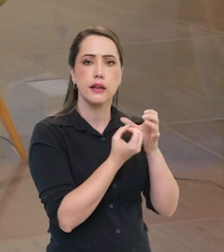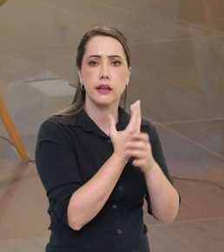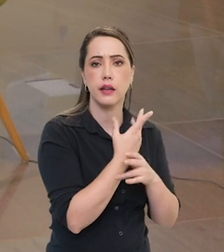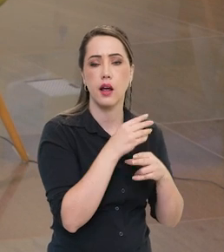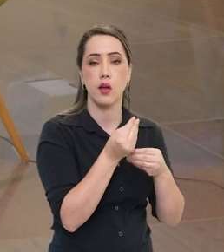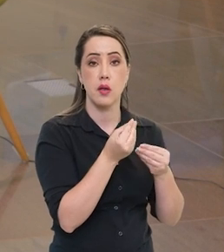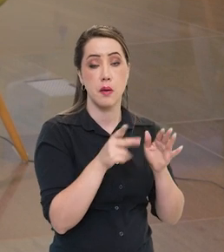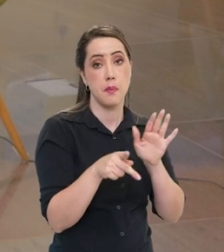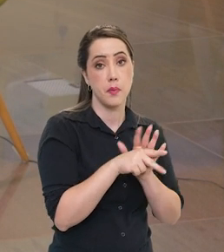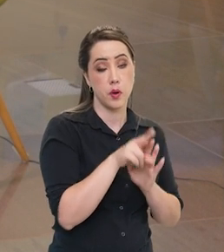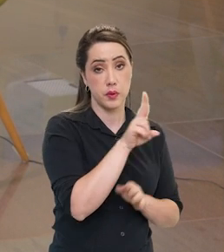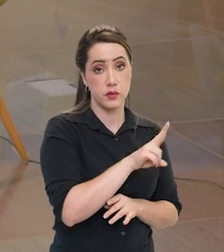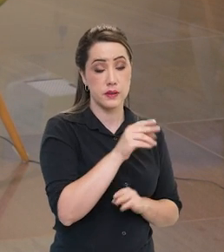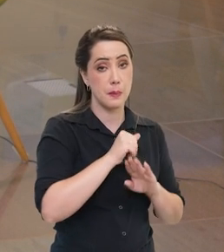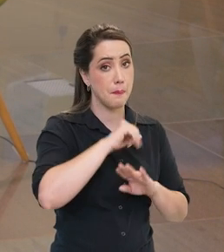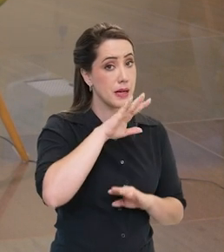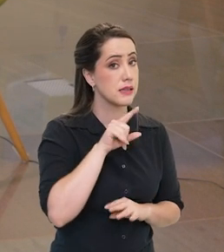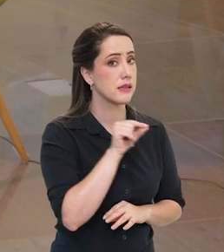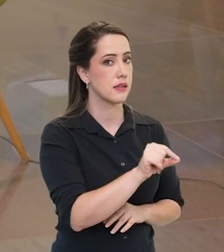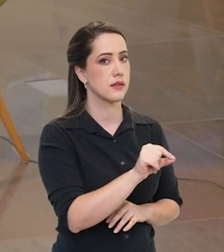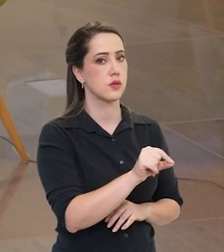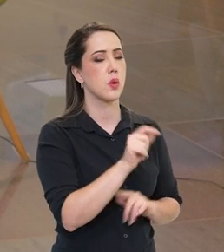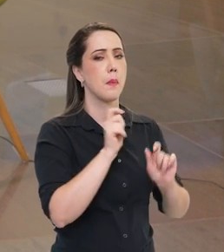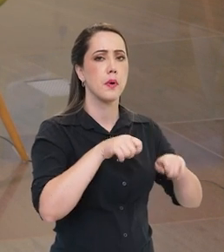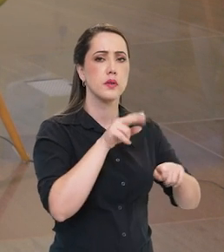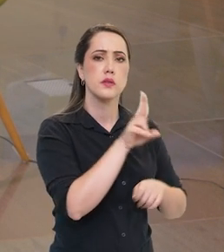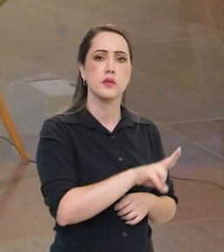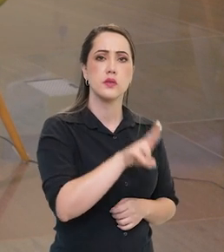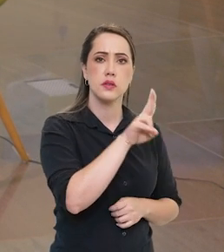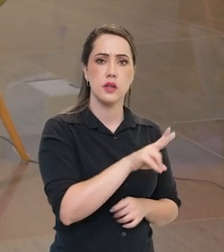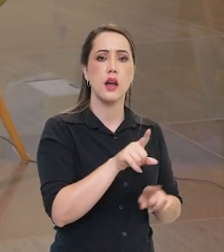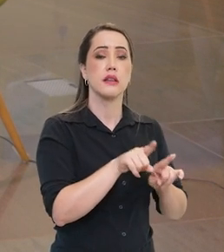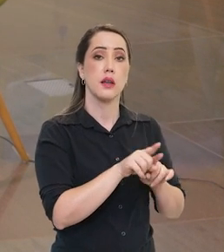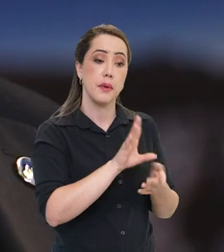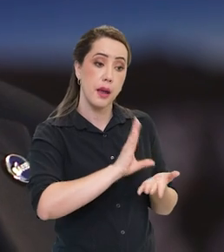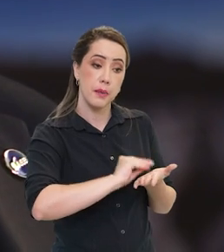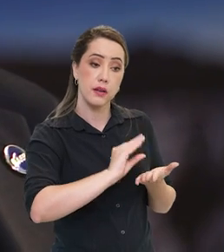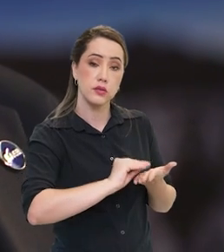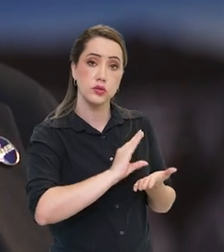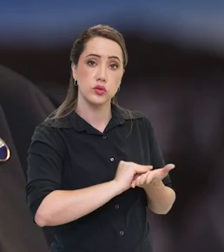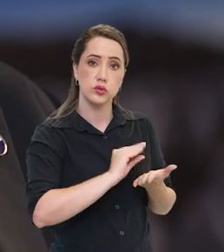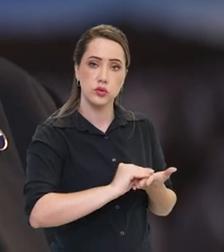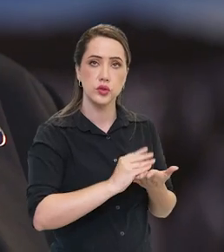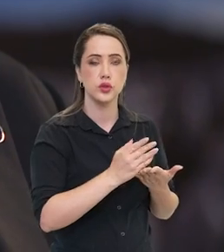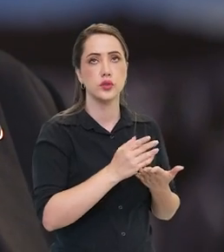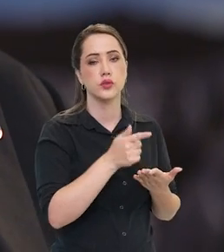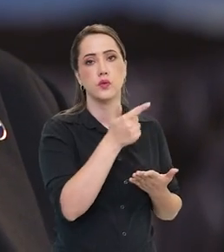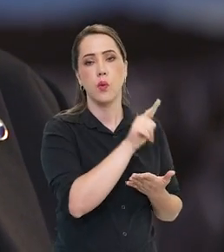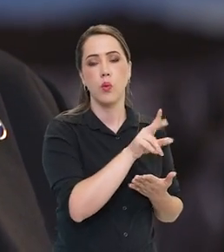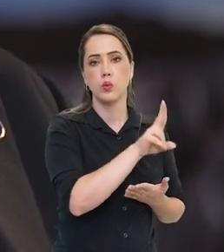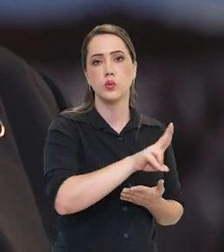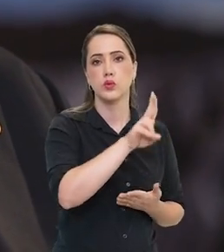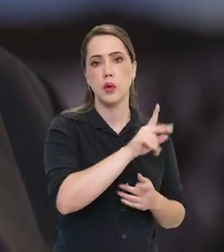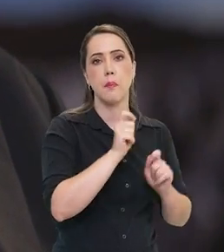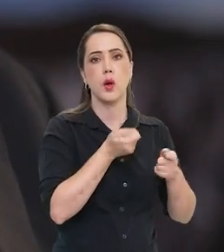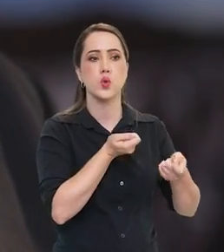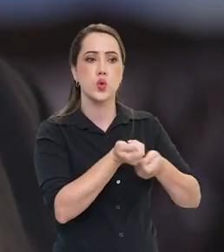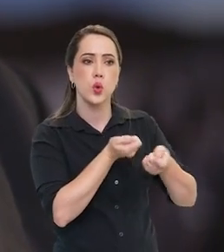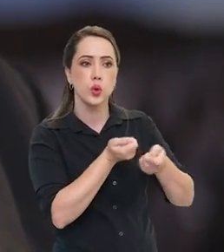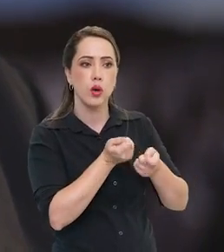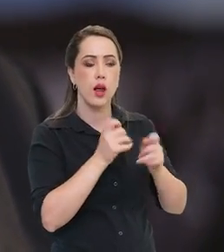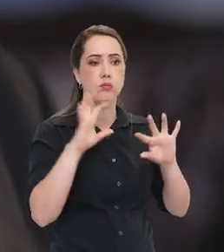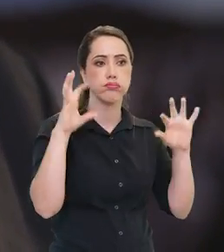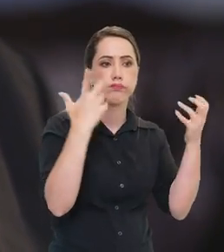Então isso já está nas universidades, mas mais do que isso, os satélites podem ser usados em aplicações. É possível usar